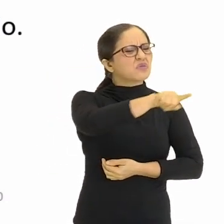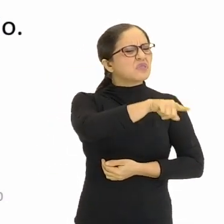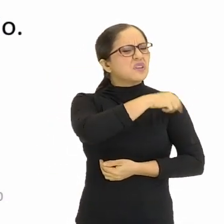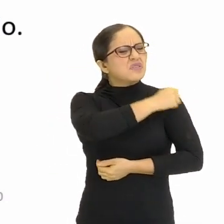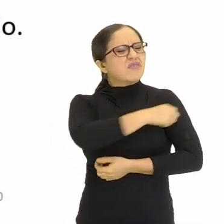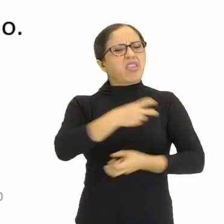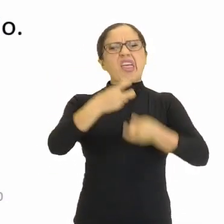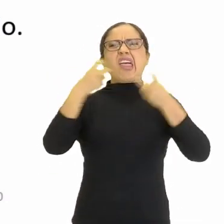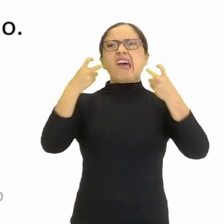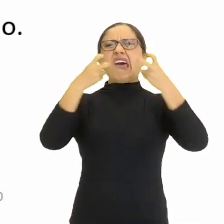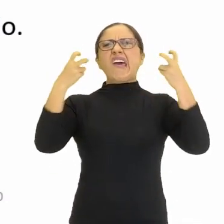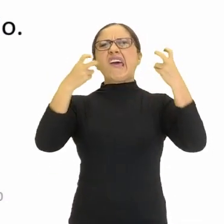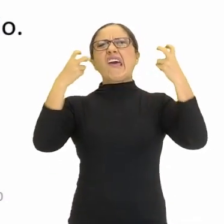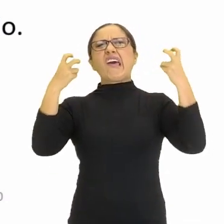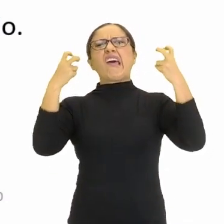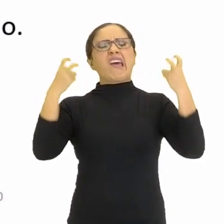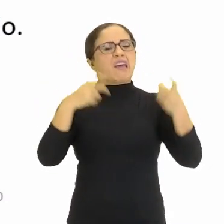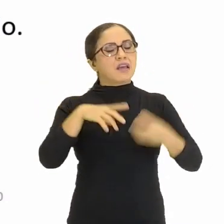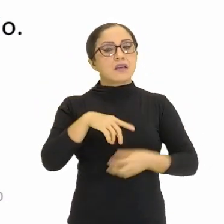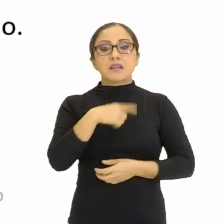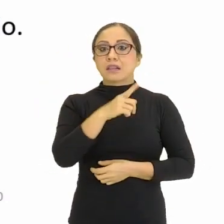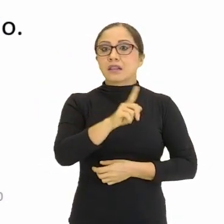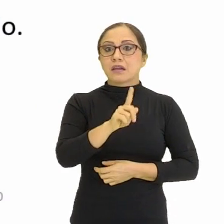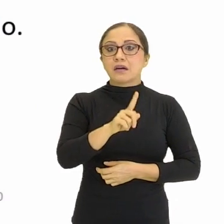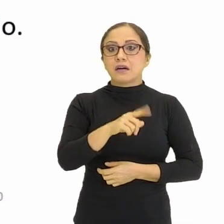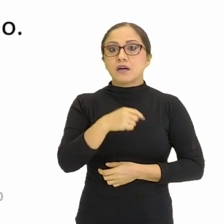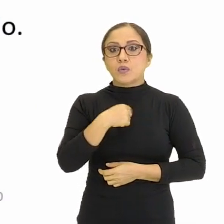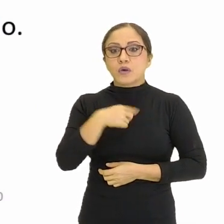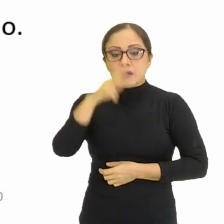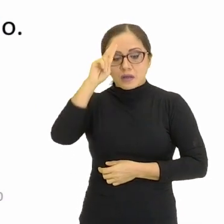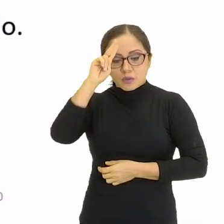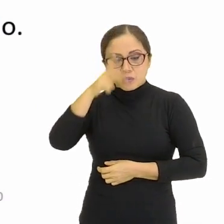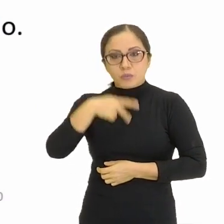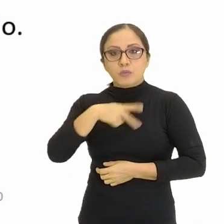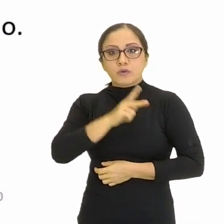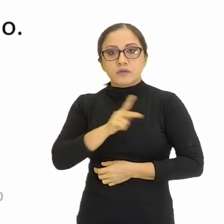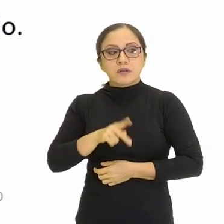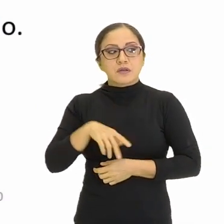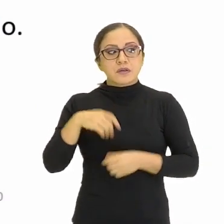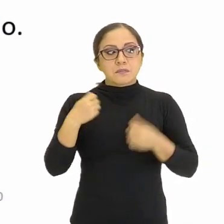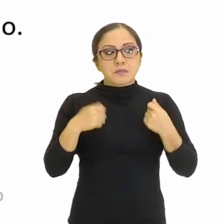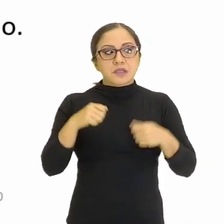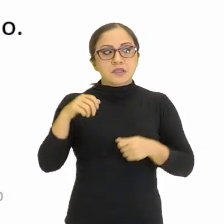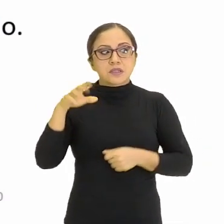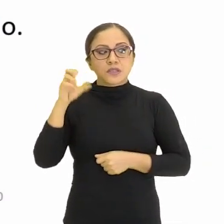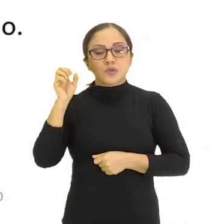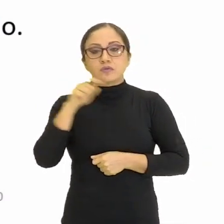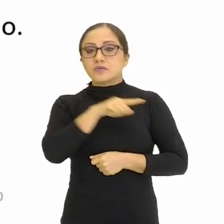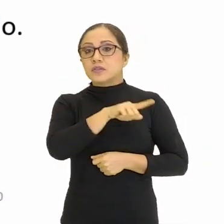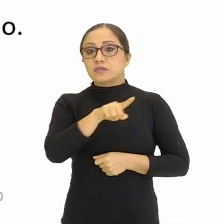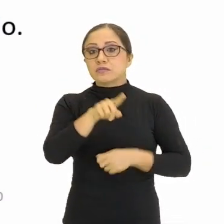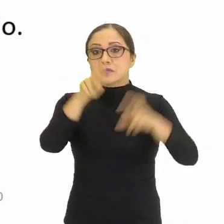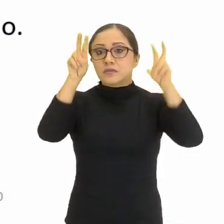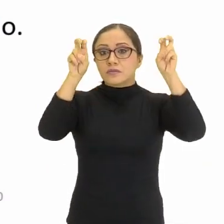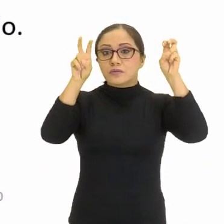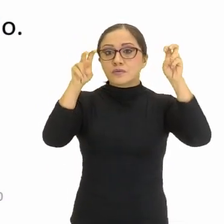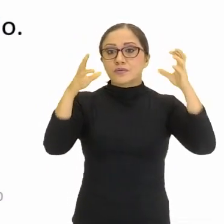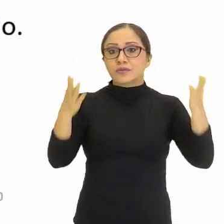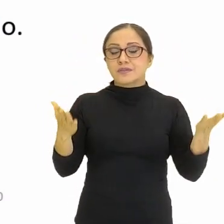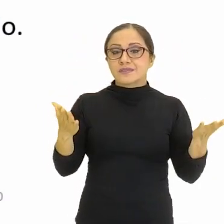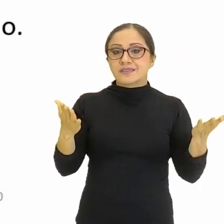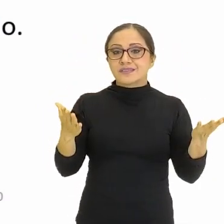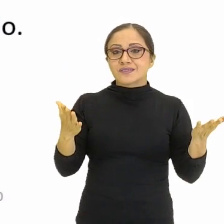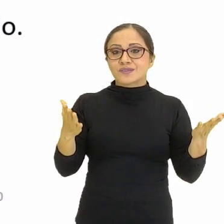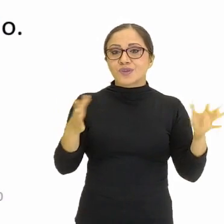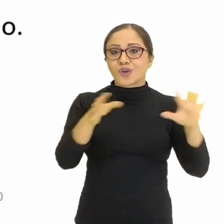sobre... Eu preciso escutar o que eles estão dizendo, ouvir o que eles estão dizendo dentro de um contexto para que eu possa fazer a